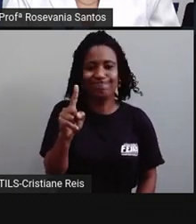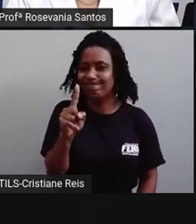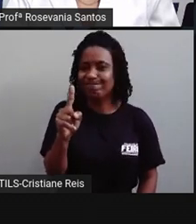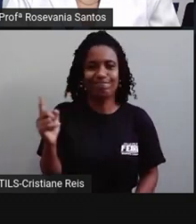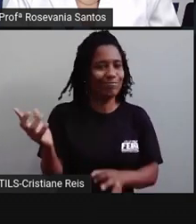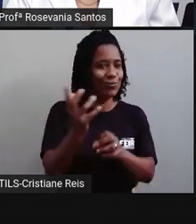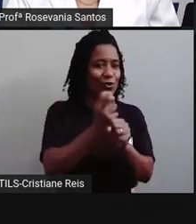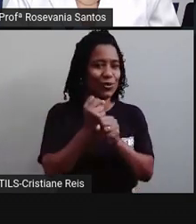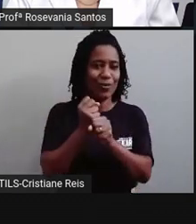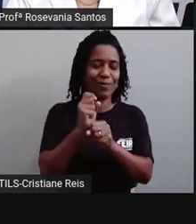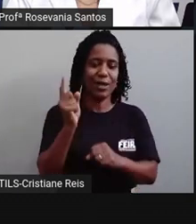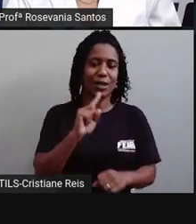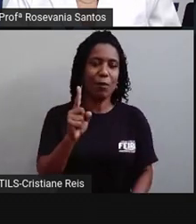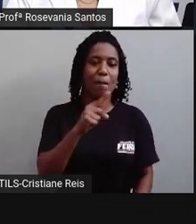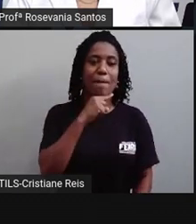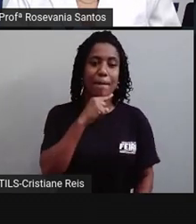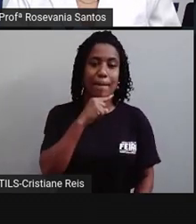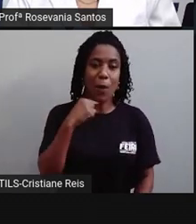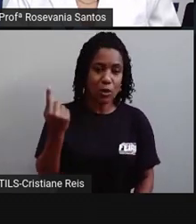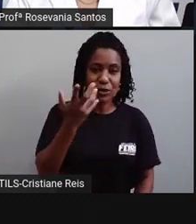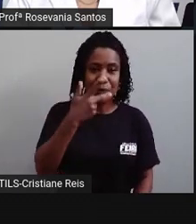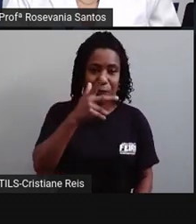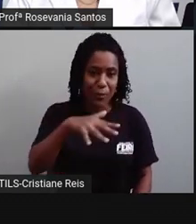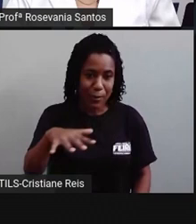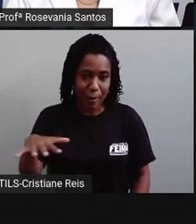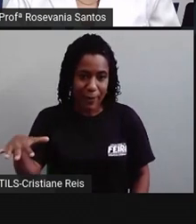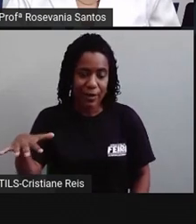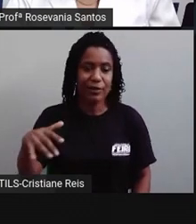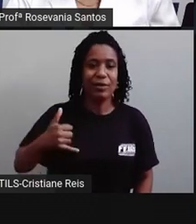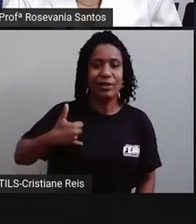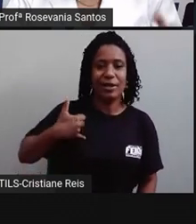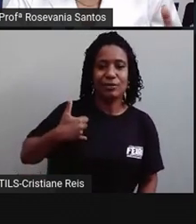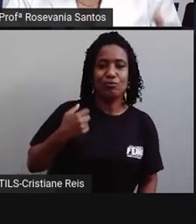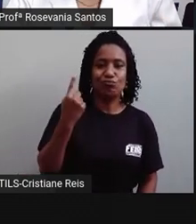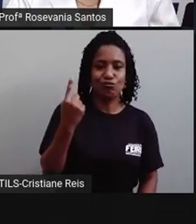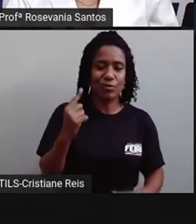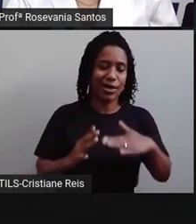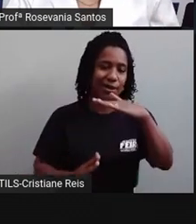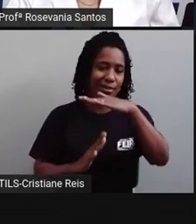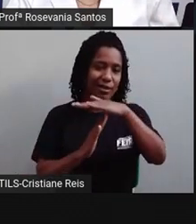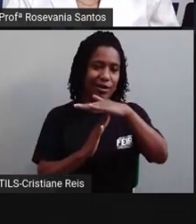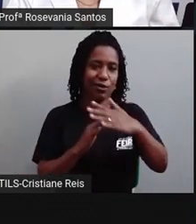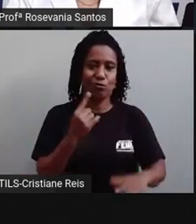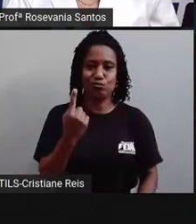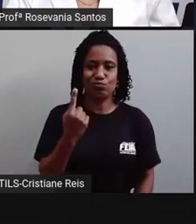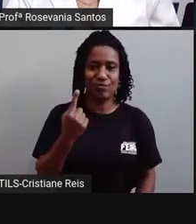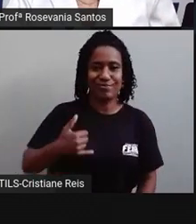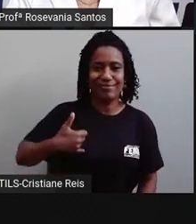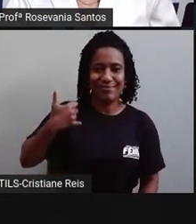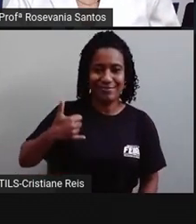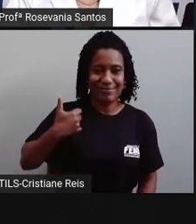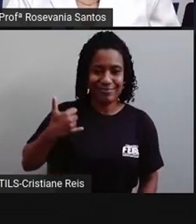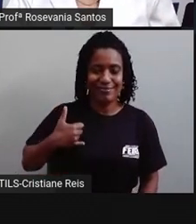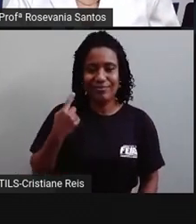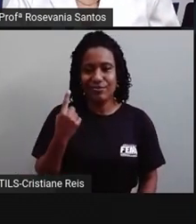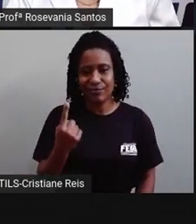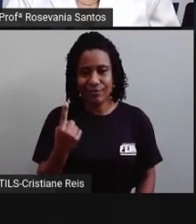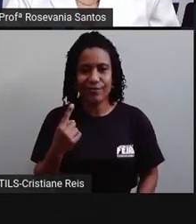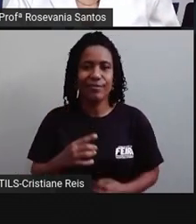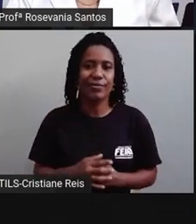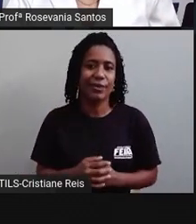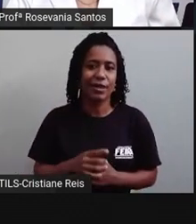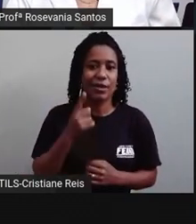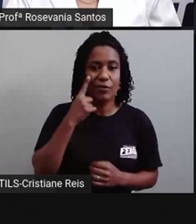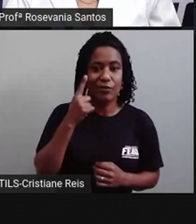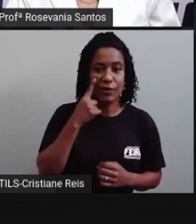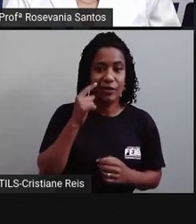crianças, né, que morrem antes de completar, vão completando, né, até o seu primeiro ano de vida, aqui agora é permilagem, né, porque é